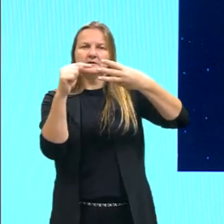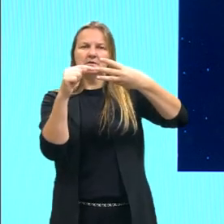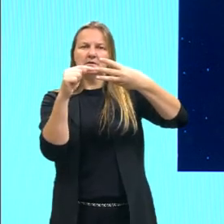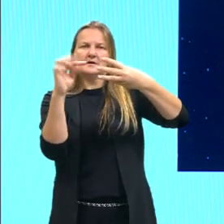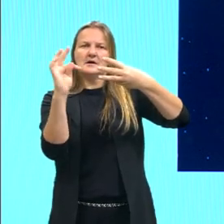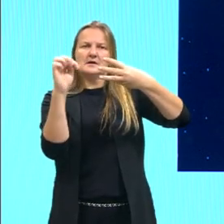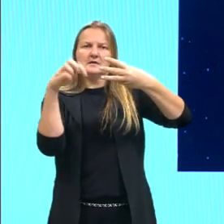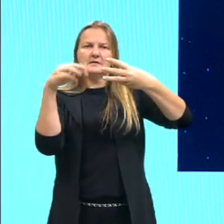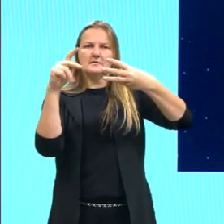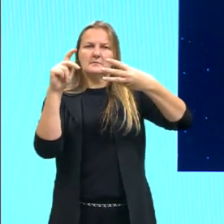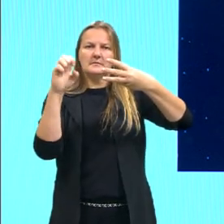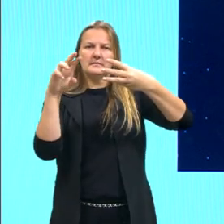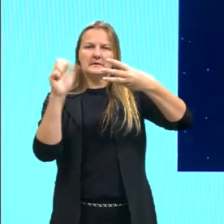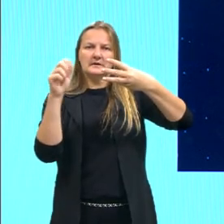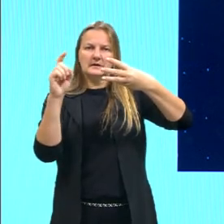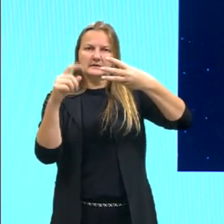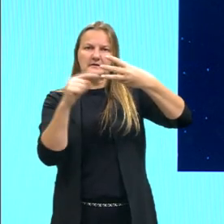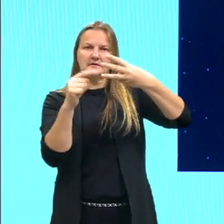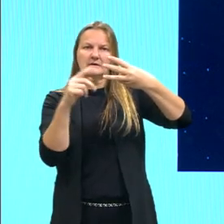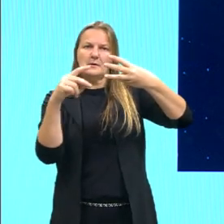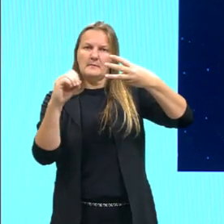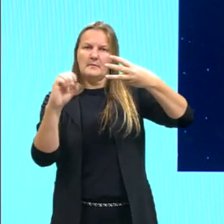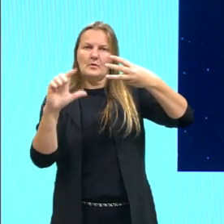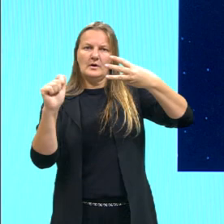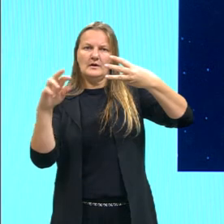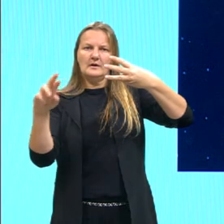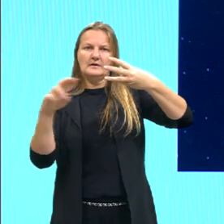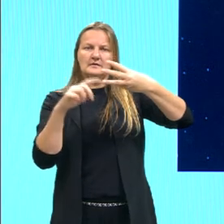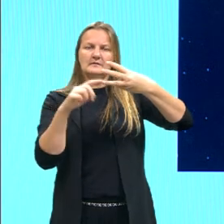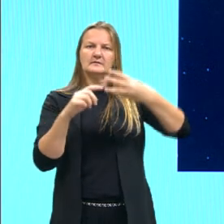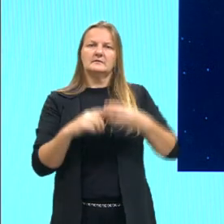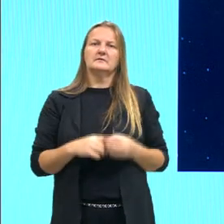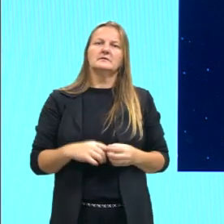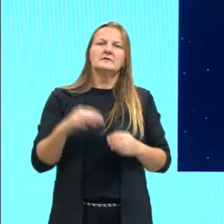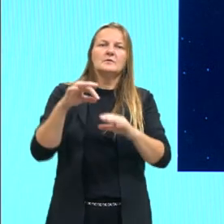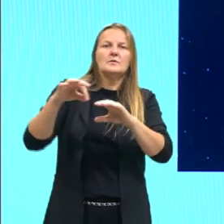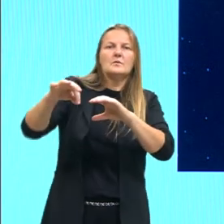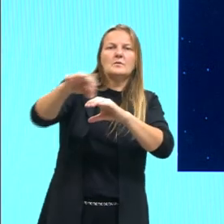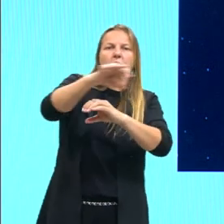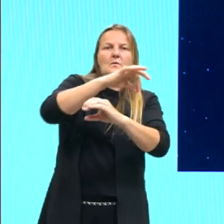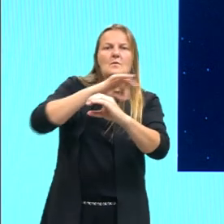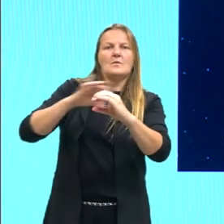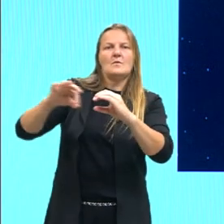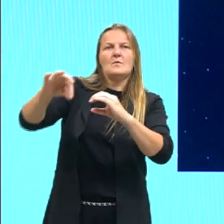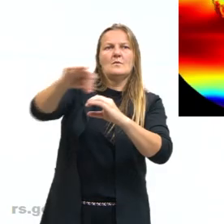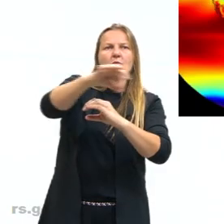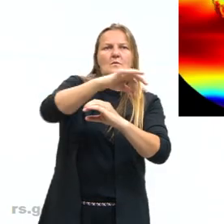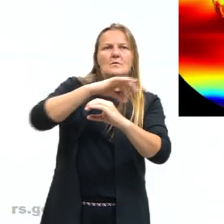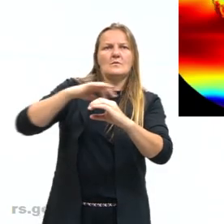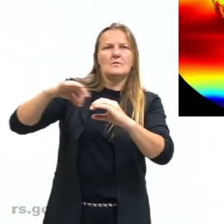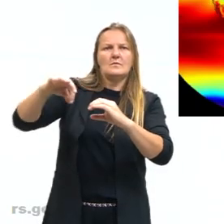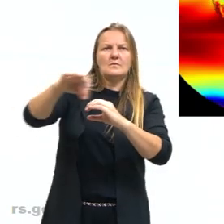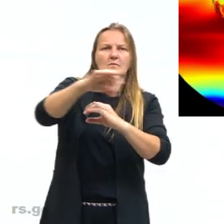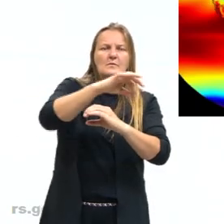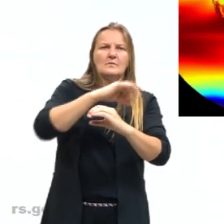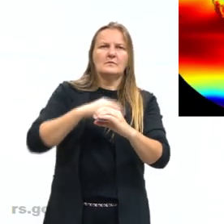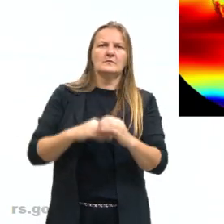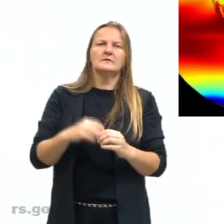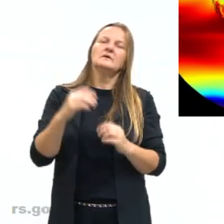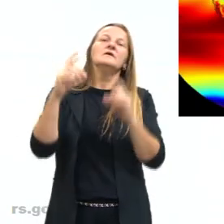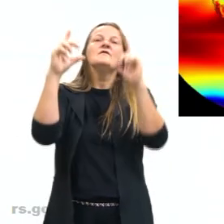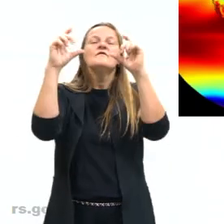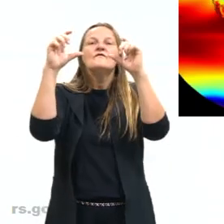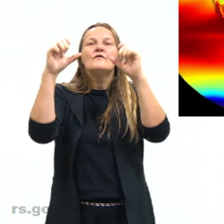dependendo, é justamente a translação, tá, gurizada. Vamos voltar nessa aqui de baixo, aqui, ó,